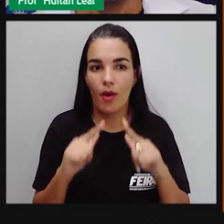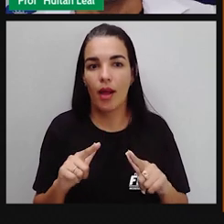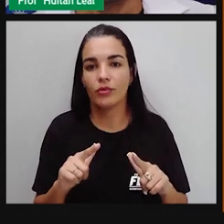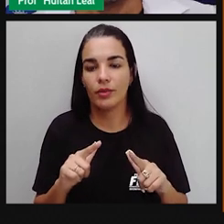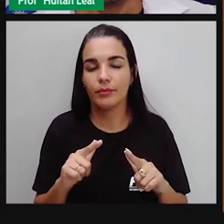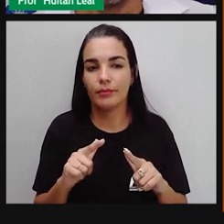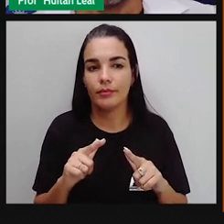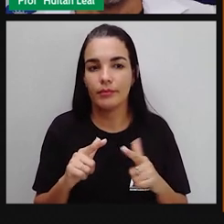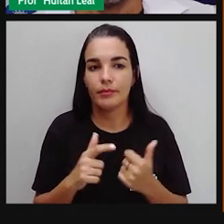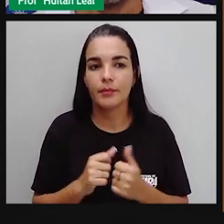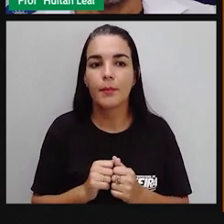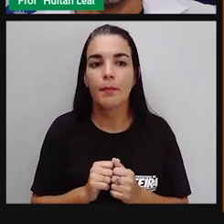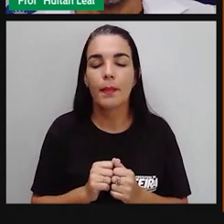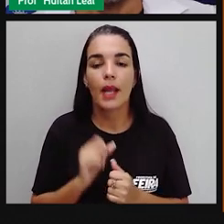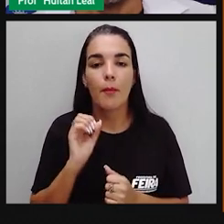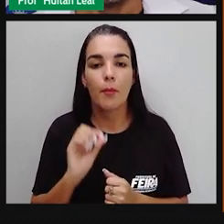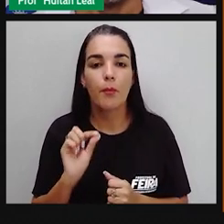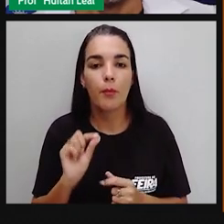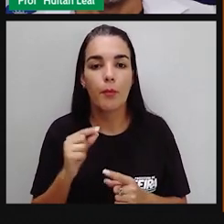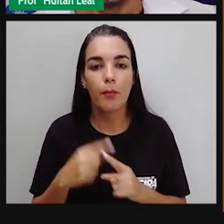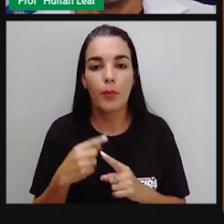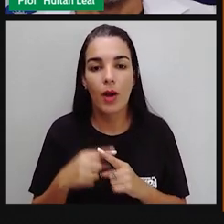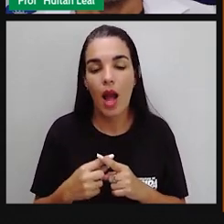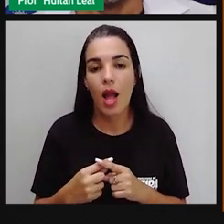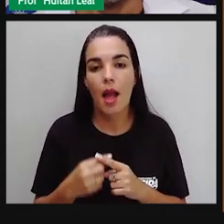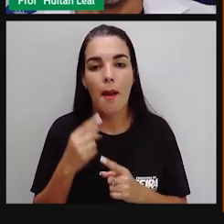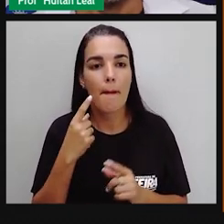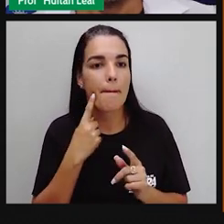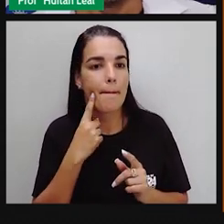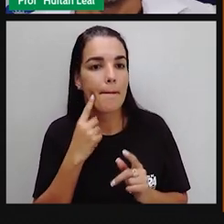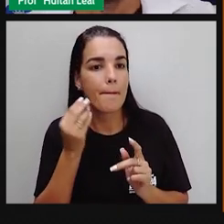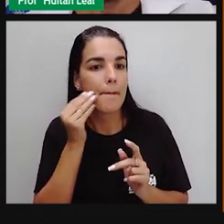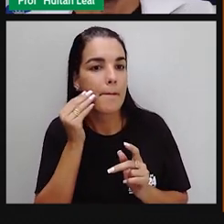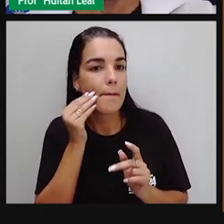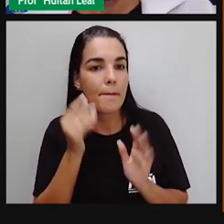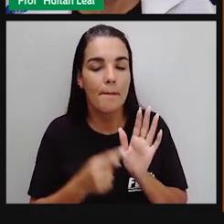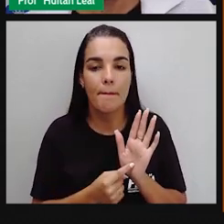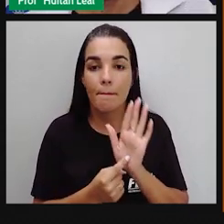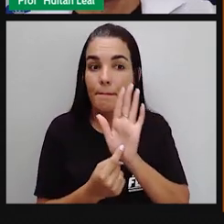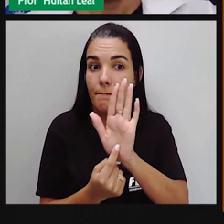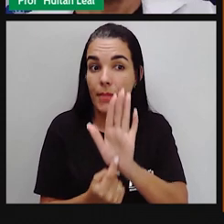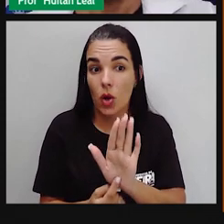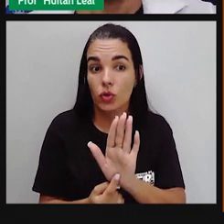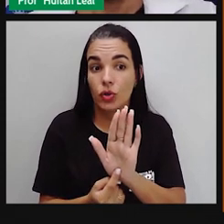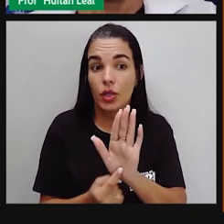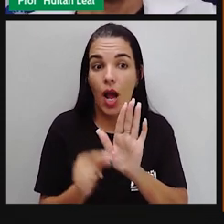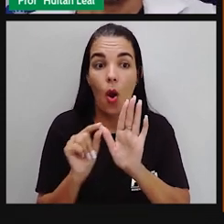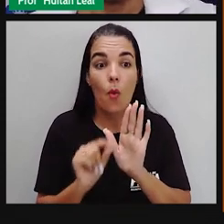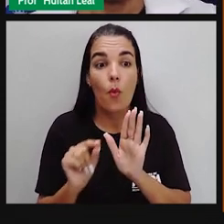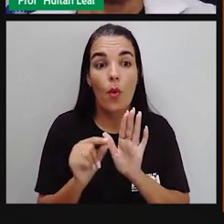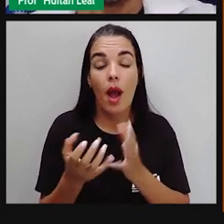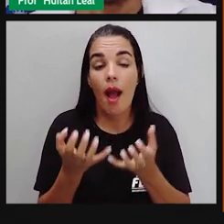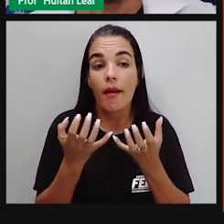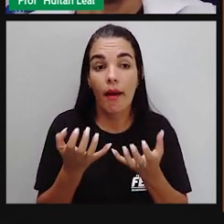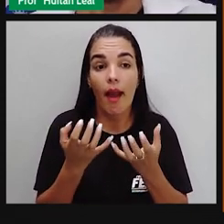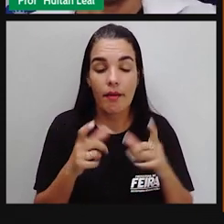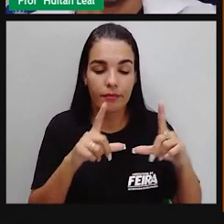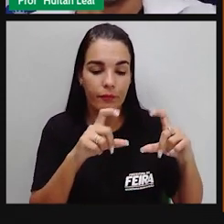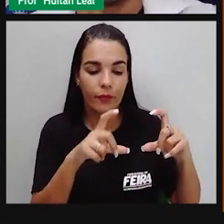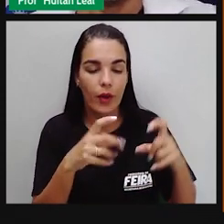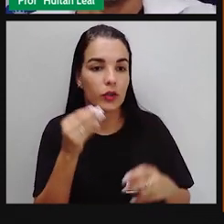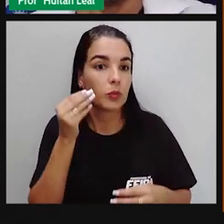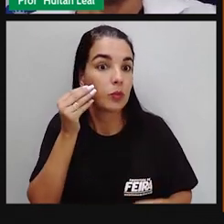figurada. Representa, de forma indireta, aquilo que o primeiro quadro tenta